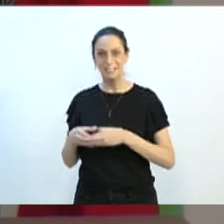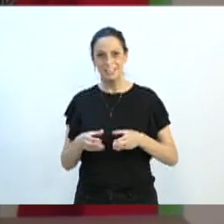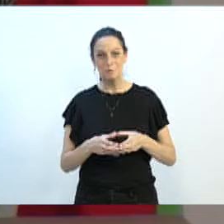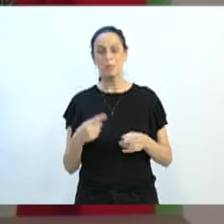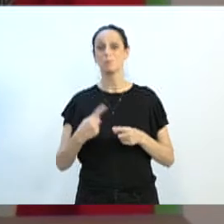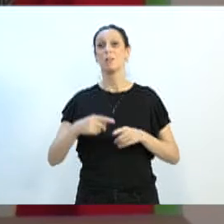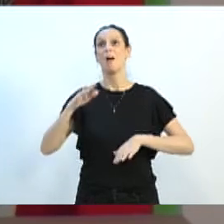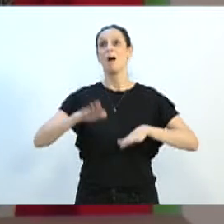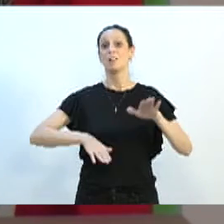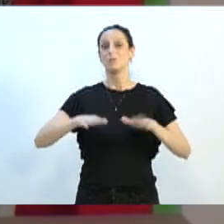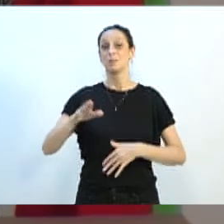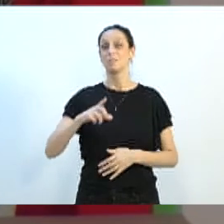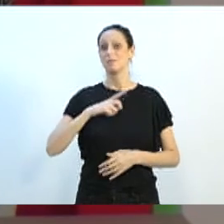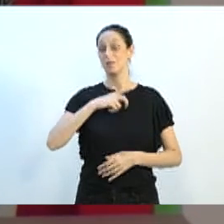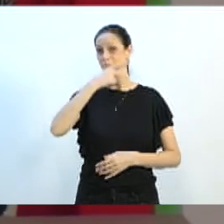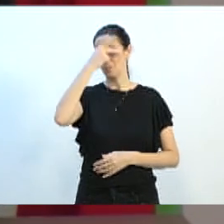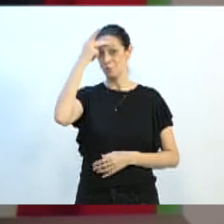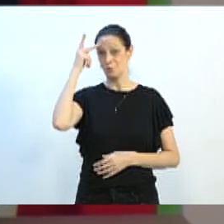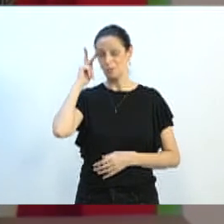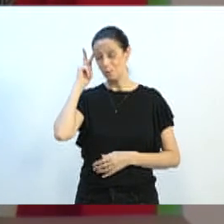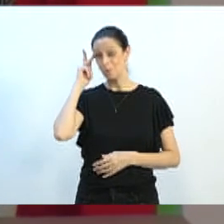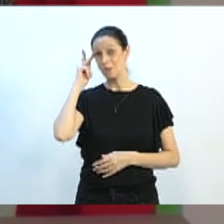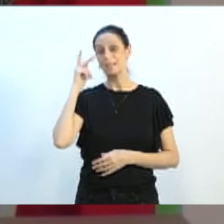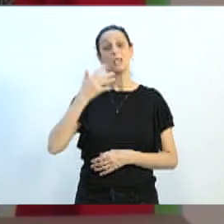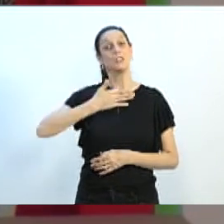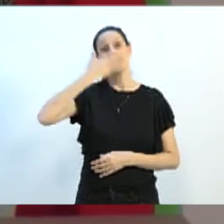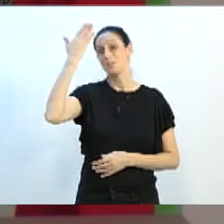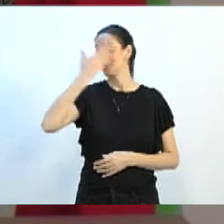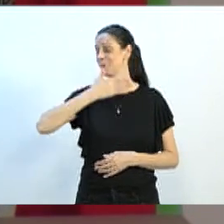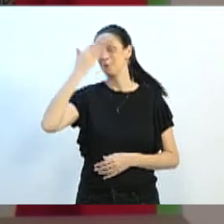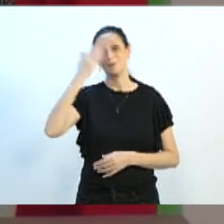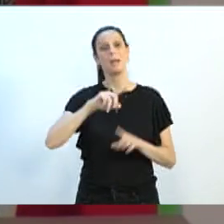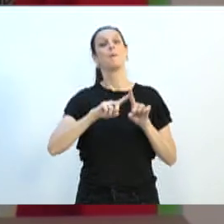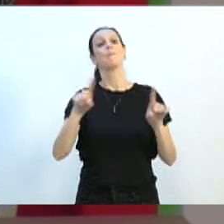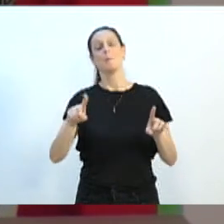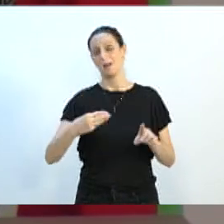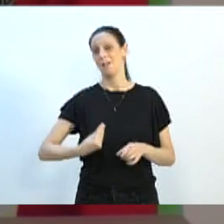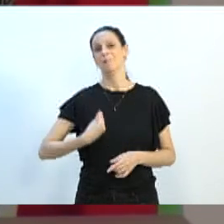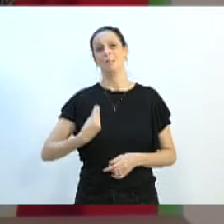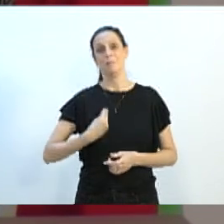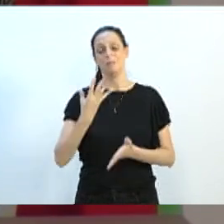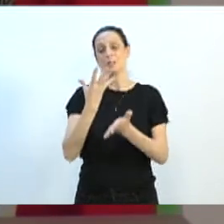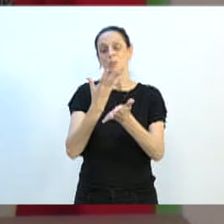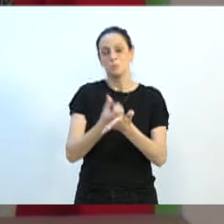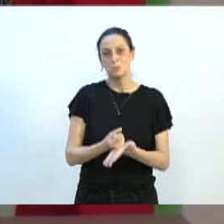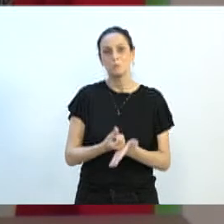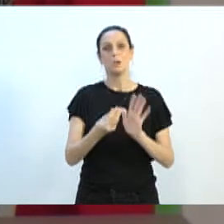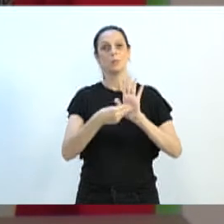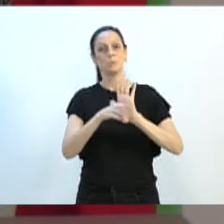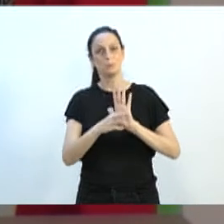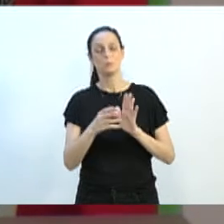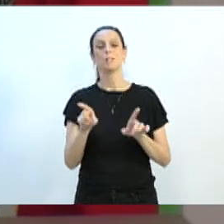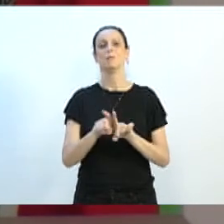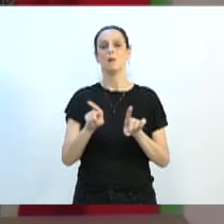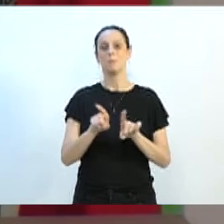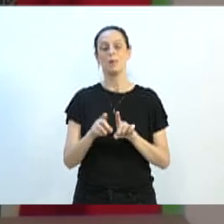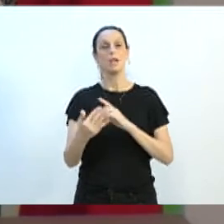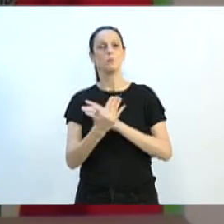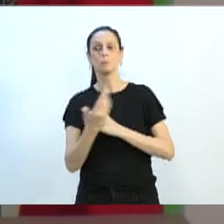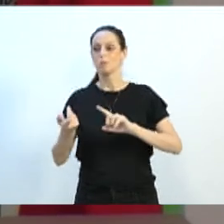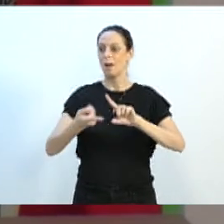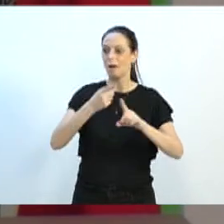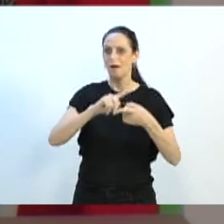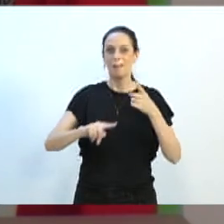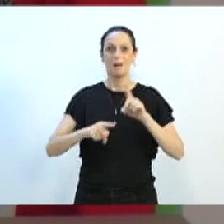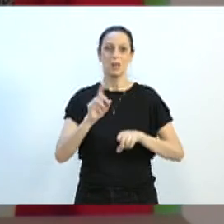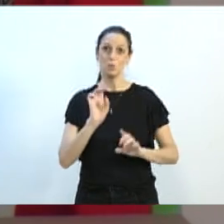não estão com a cara aqui à frente, mas que são fundamentais para registrar as indicações, para fazer os projetos de lei, para fazer as articulações. Não somente